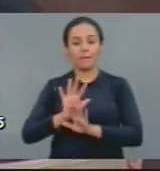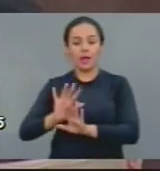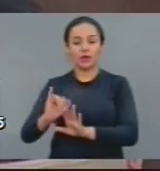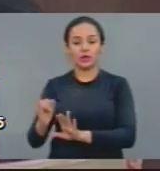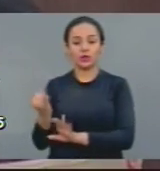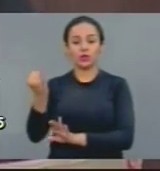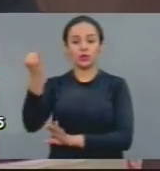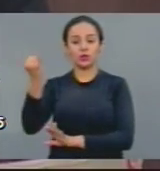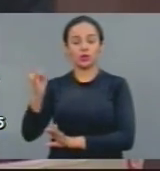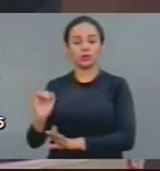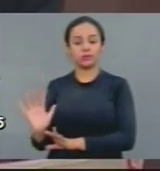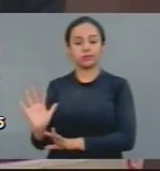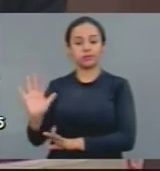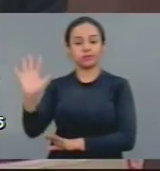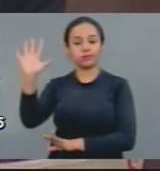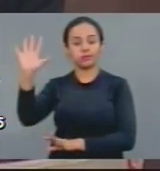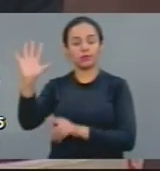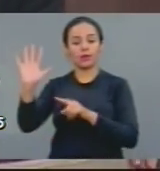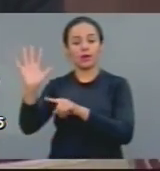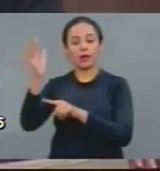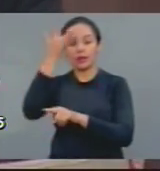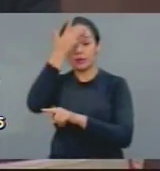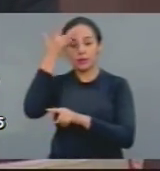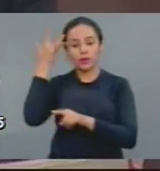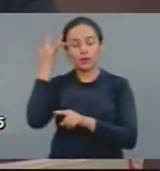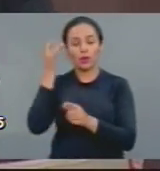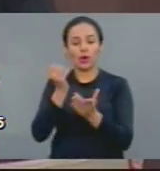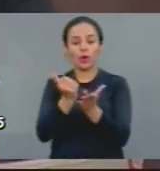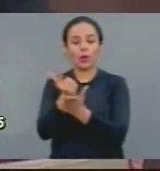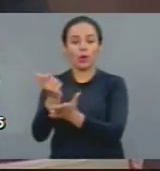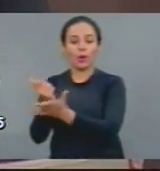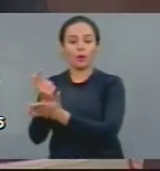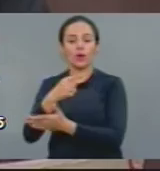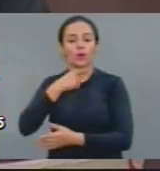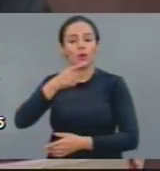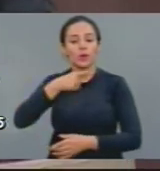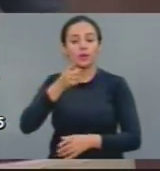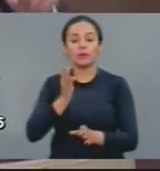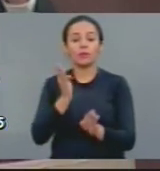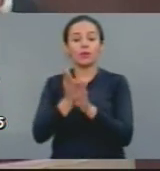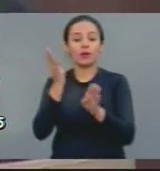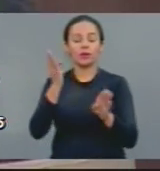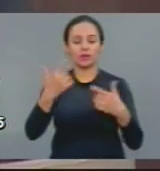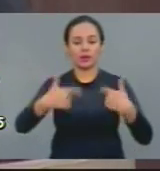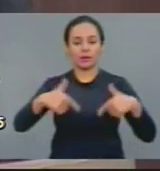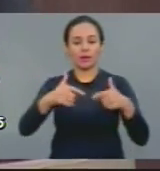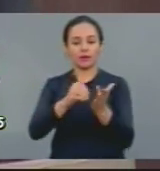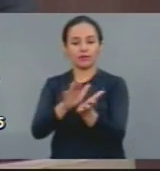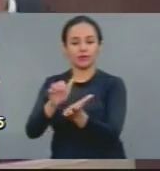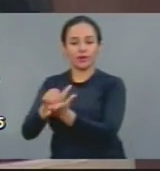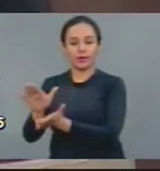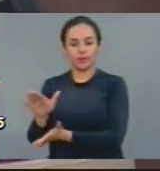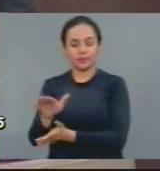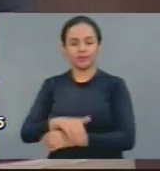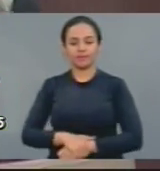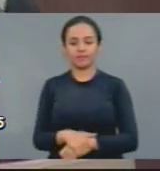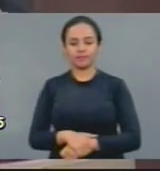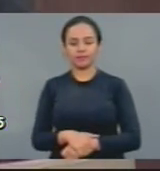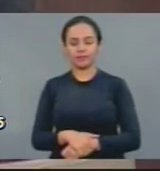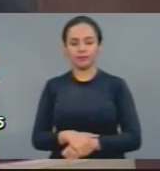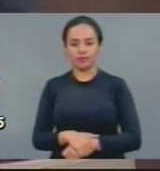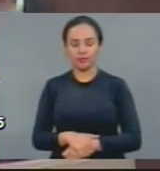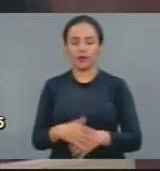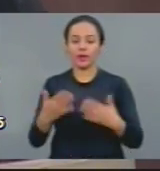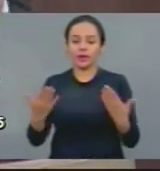vai consumir, porque vai estar desempregado, não vai ter dinheiro. Repito, só indo às